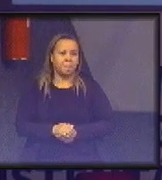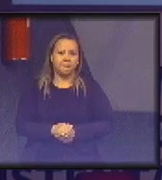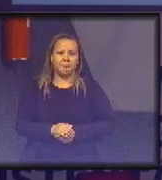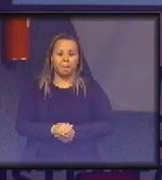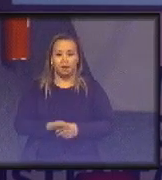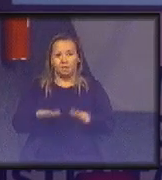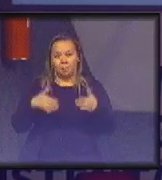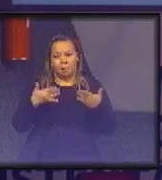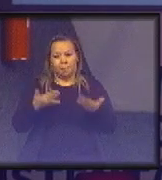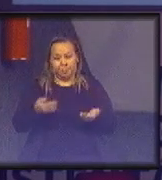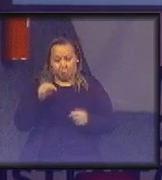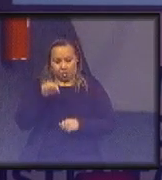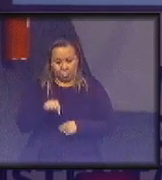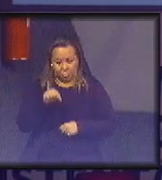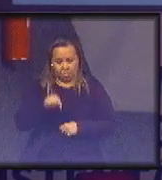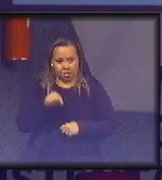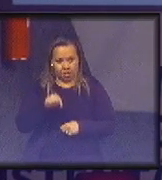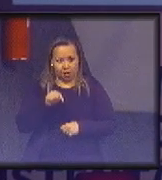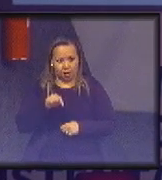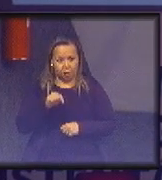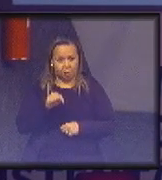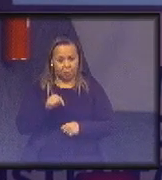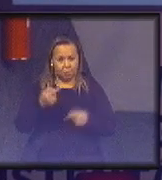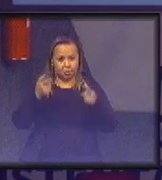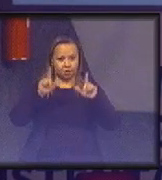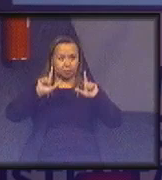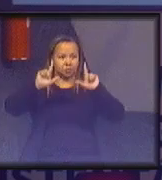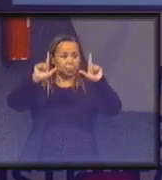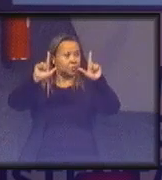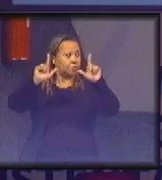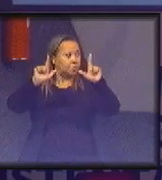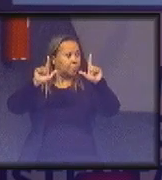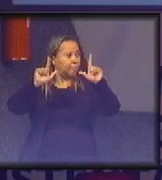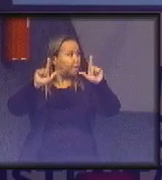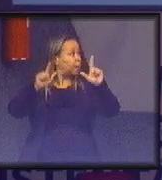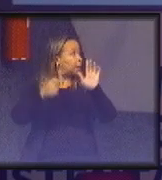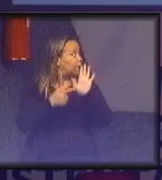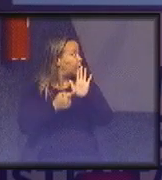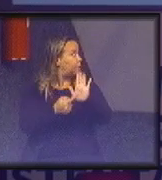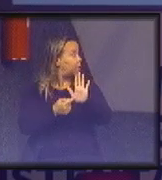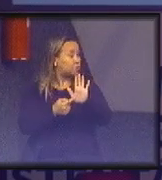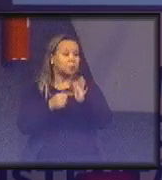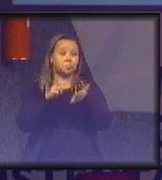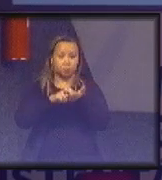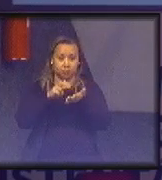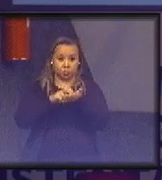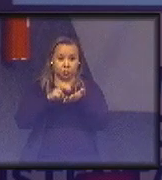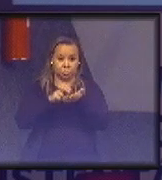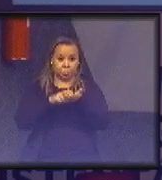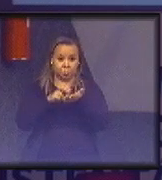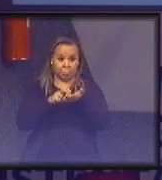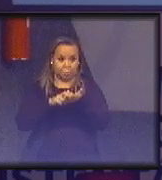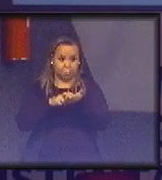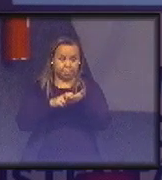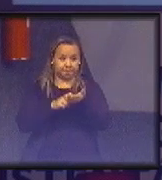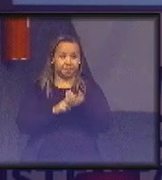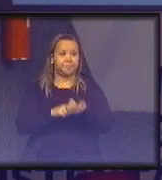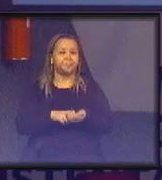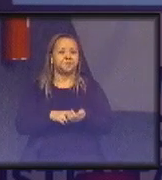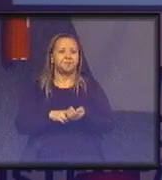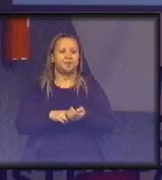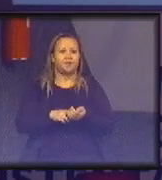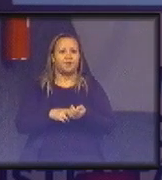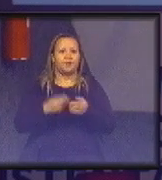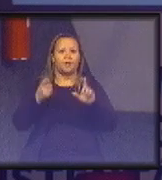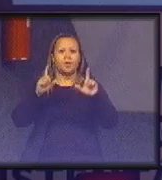Então, aqui é a carinha do painel, a conselheira Maria Tereza, inclusive, mostrou também de manhã, mas a carinha do painel é essa, e